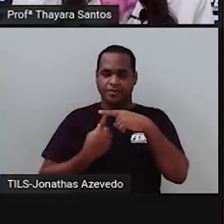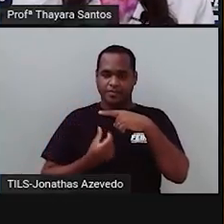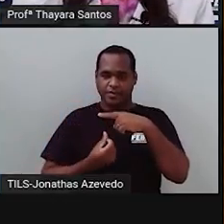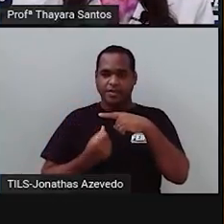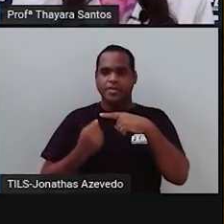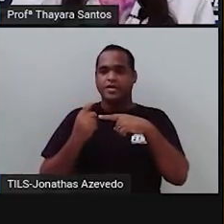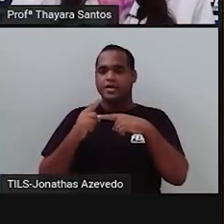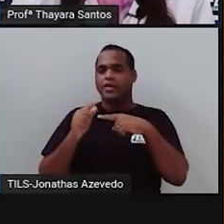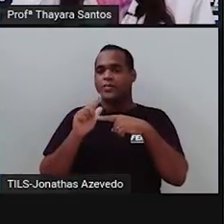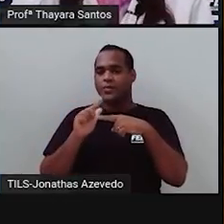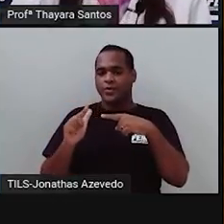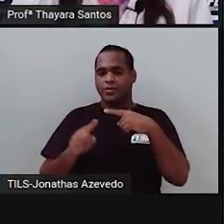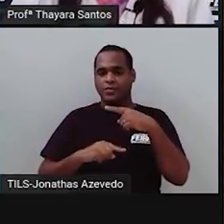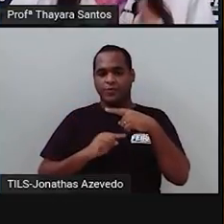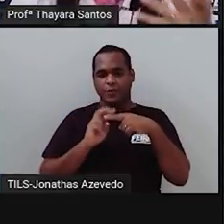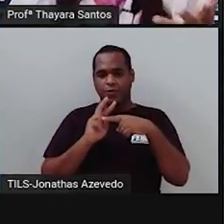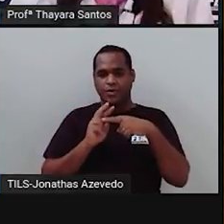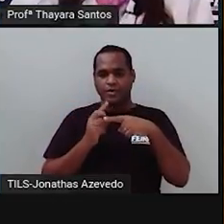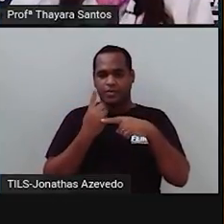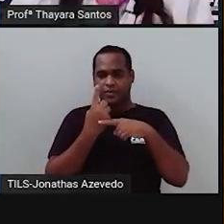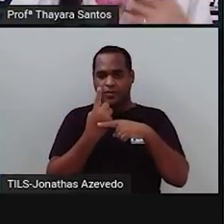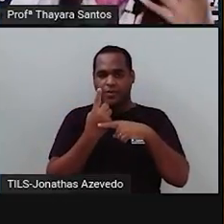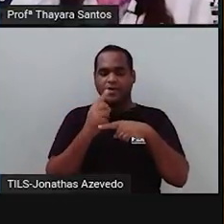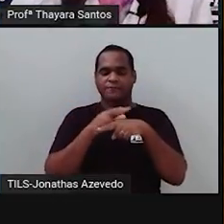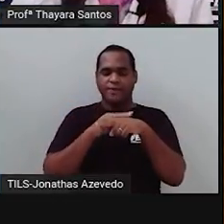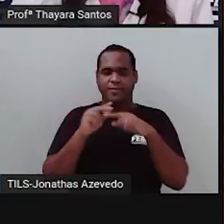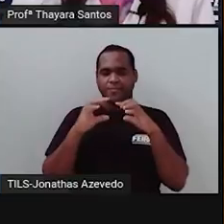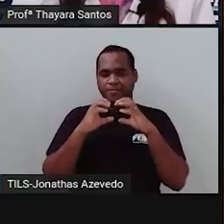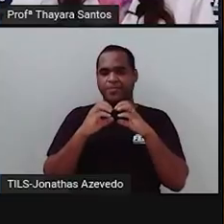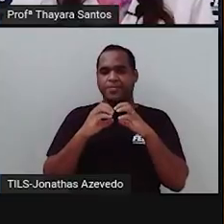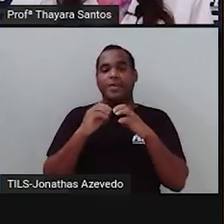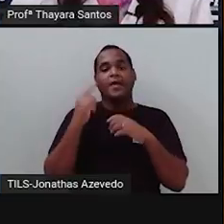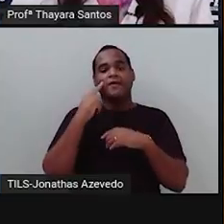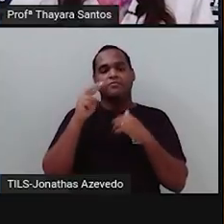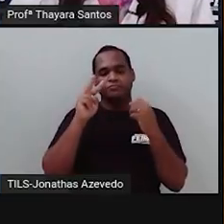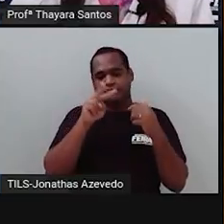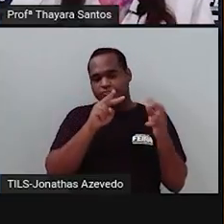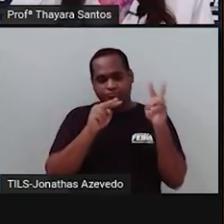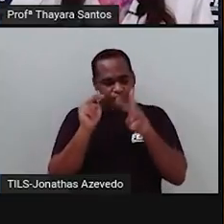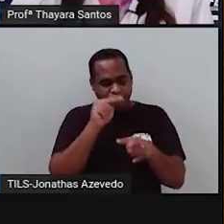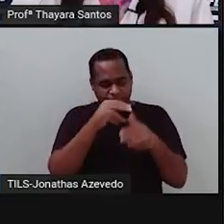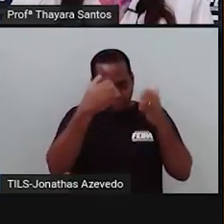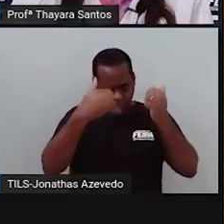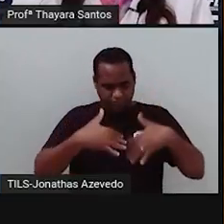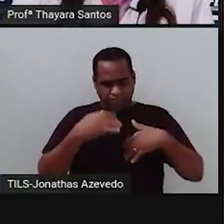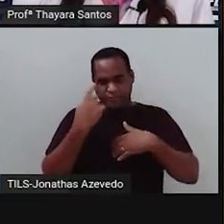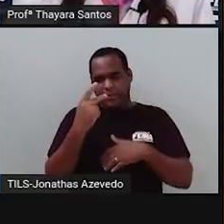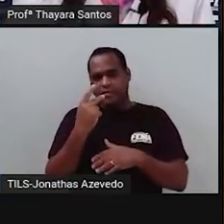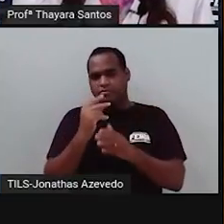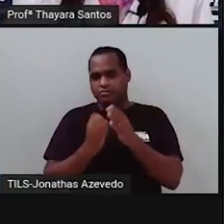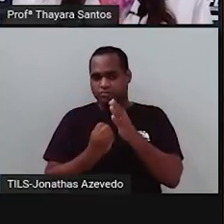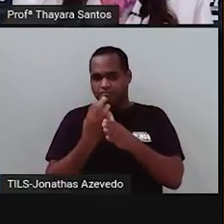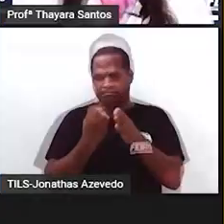verde e rugosa. Essa foi a proporção fenotípica, características observáveis daquelas plantas.